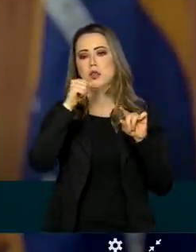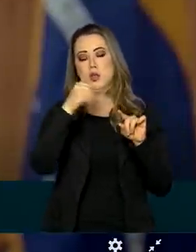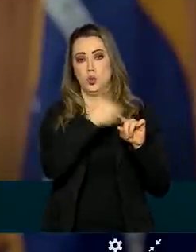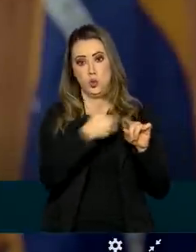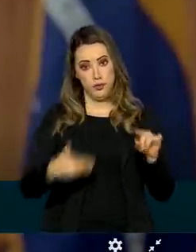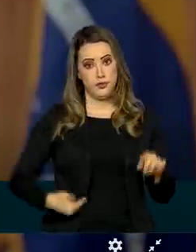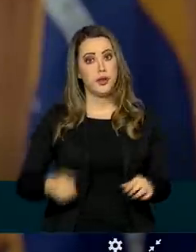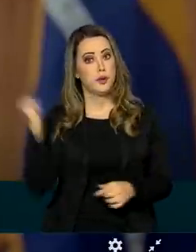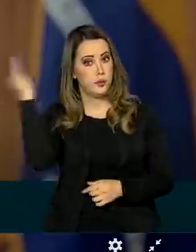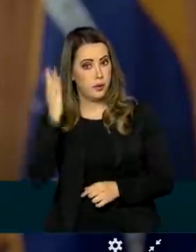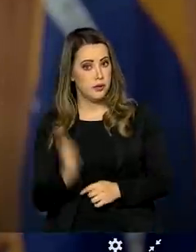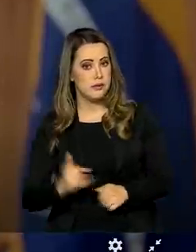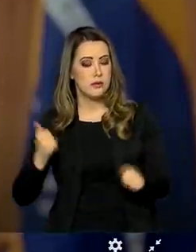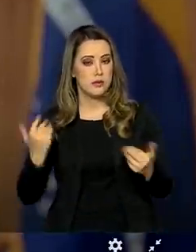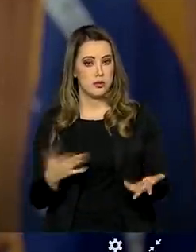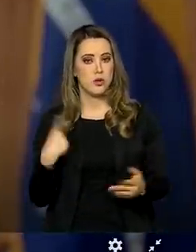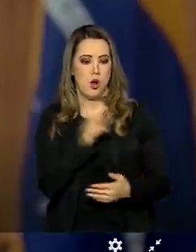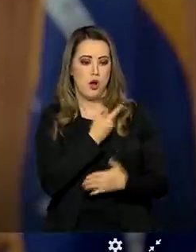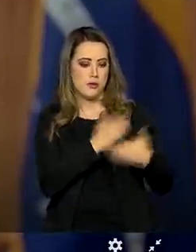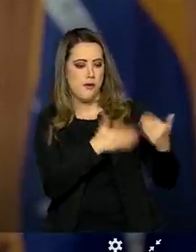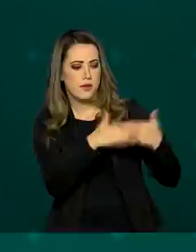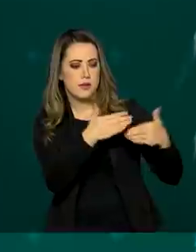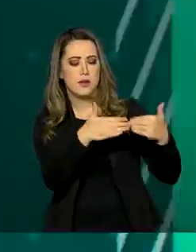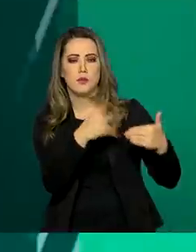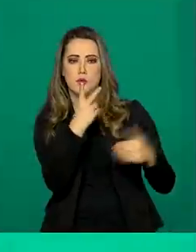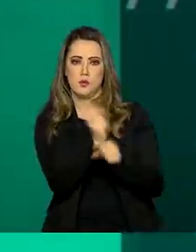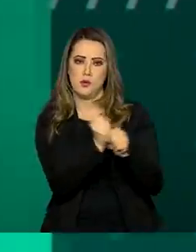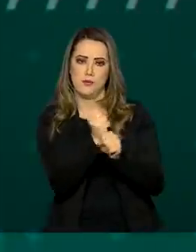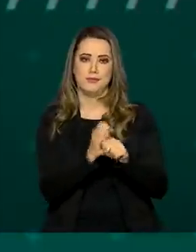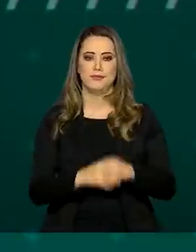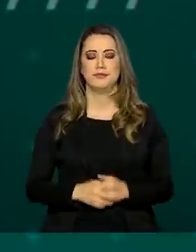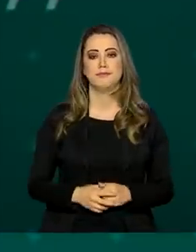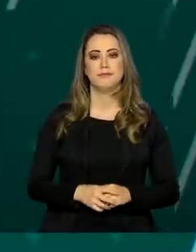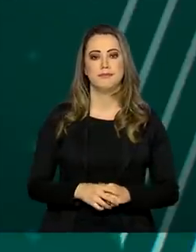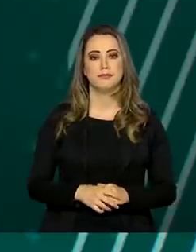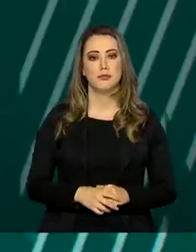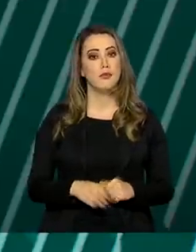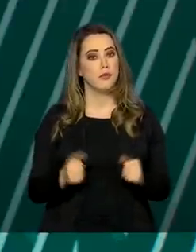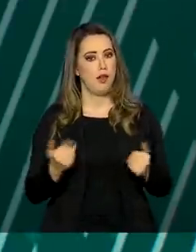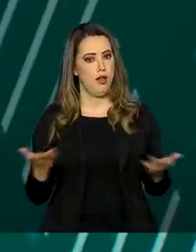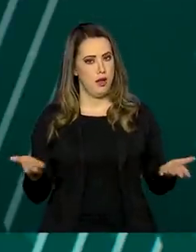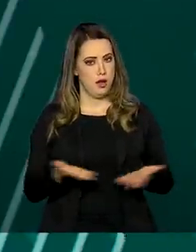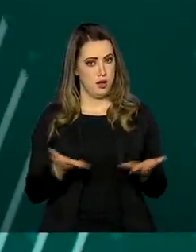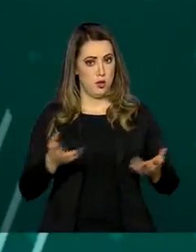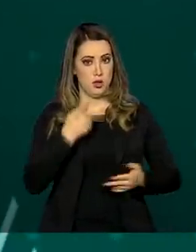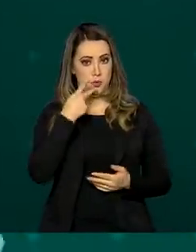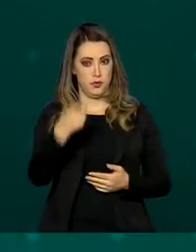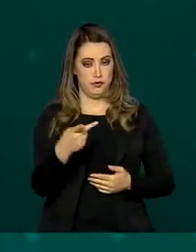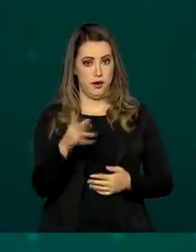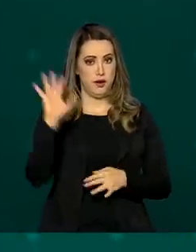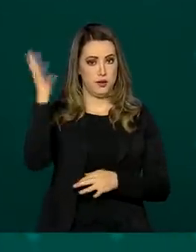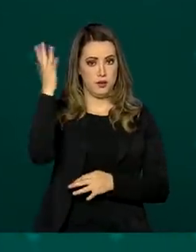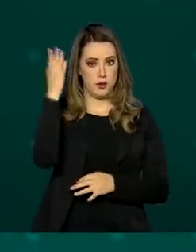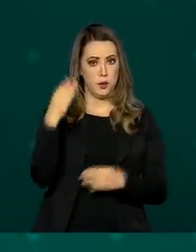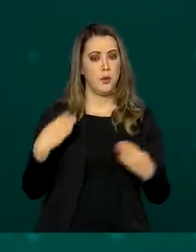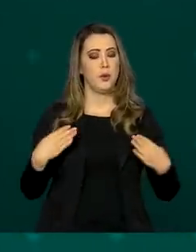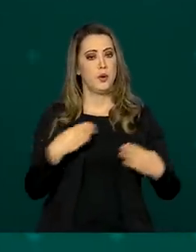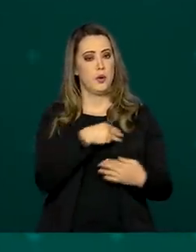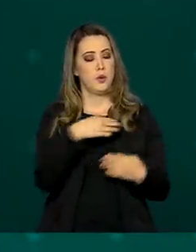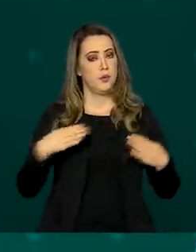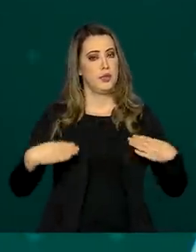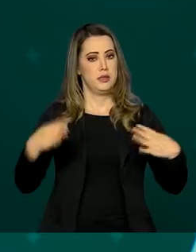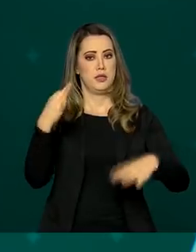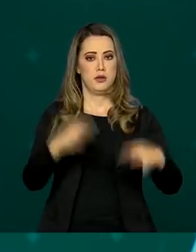Avançamos muito nessa pauta nos últimos dois anos. E por falar em meio ambiente, o Ministério da Justiça e Segurança